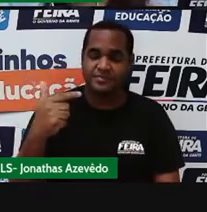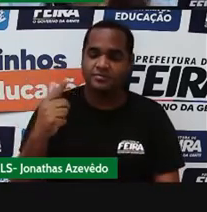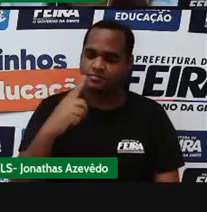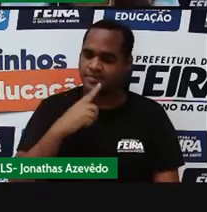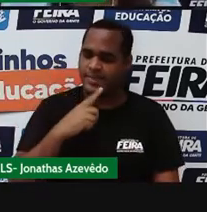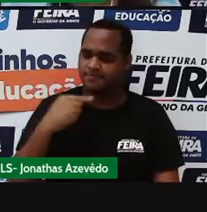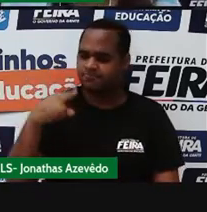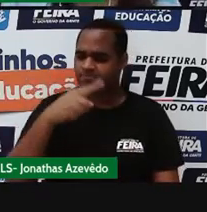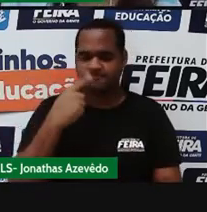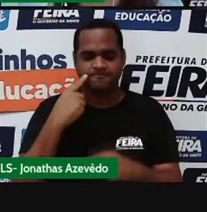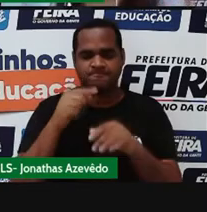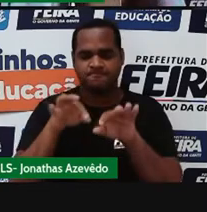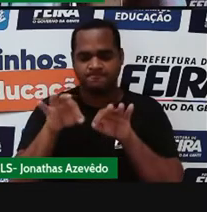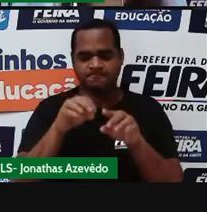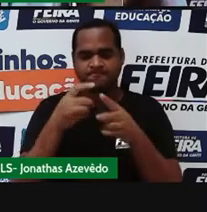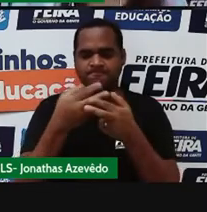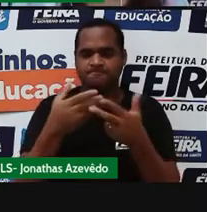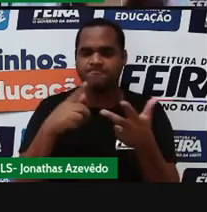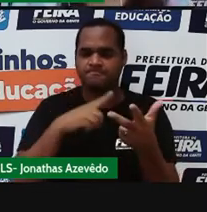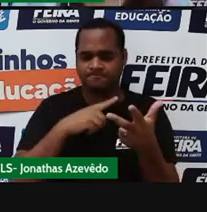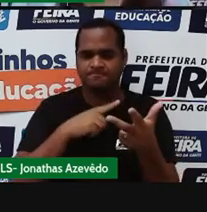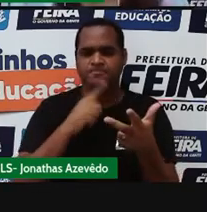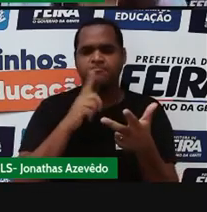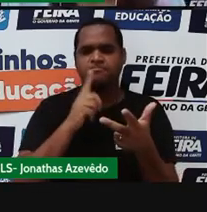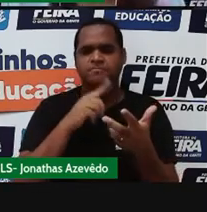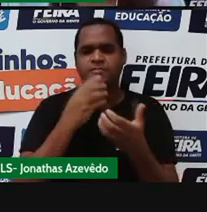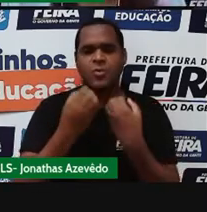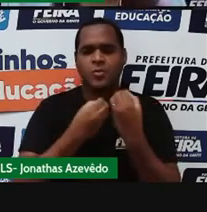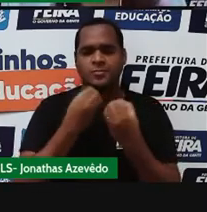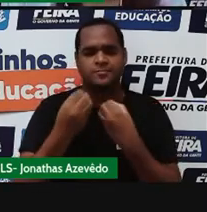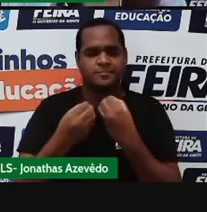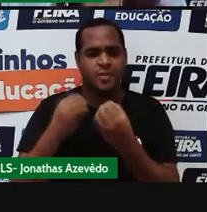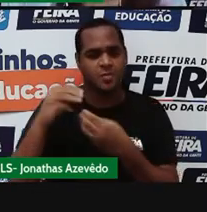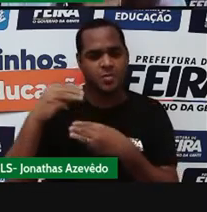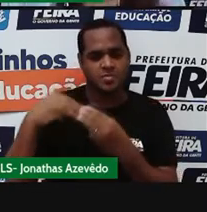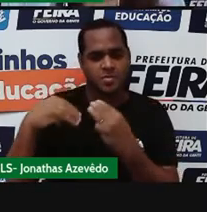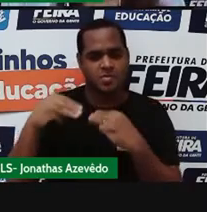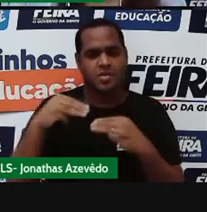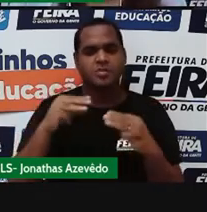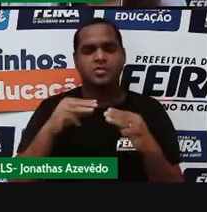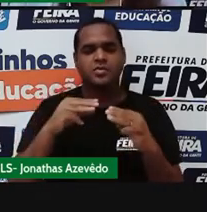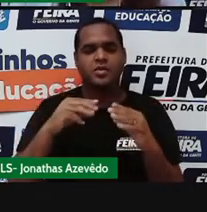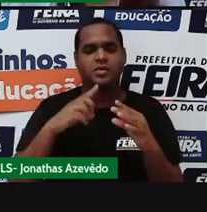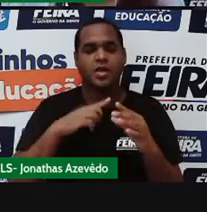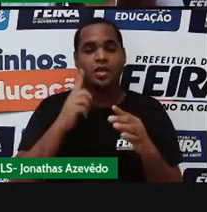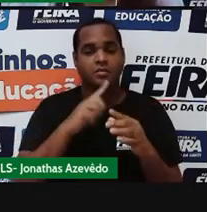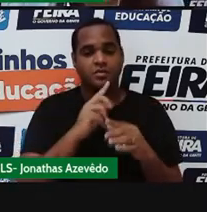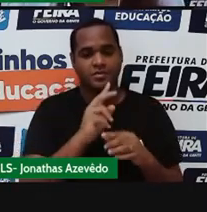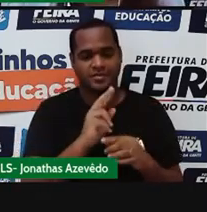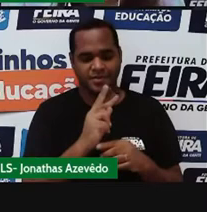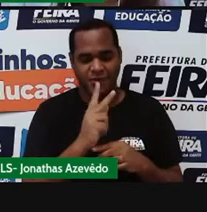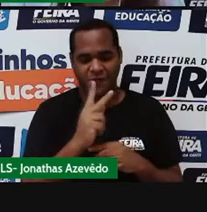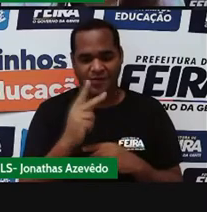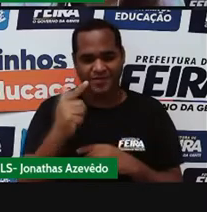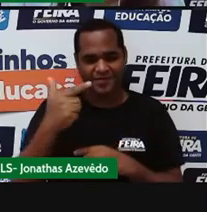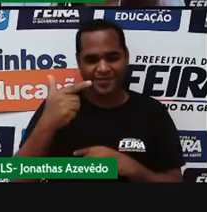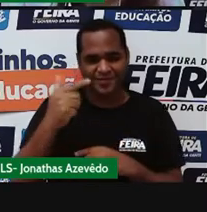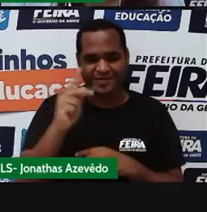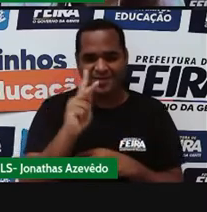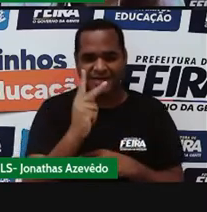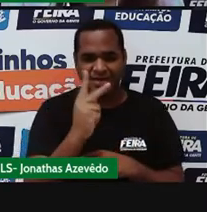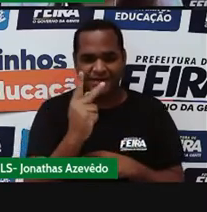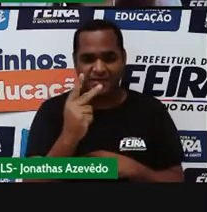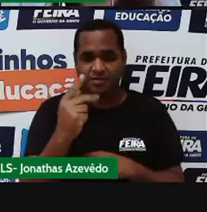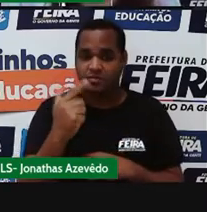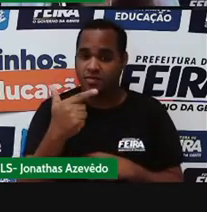forme essas moléculas. Como assim? Aqui nessas duas bandejas a gente tem o hidrogênio, dois átomos, ó, duas